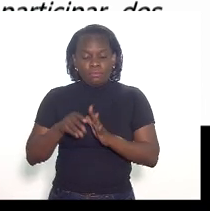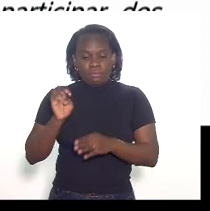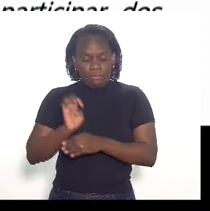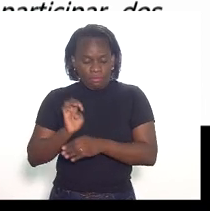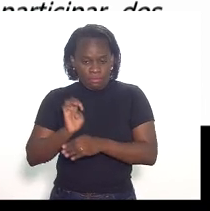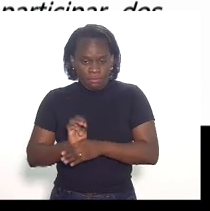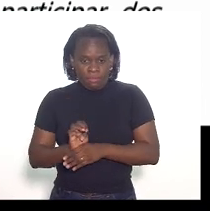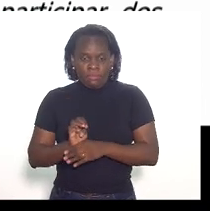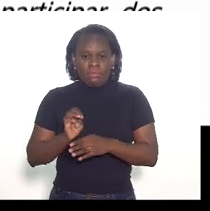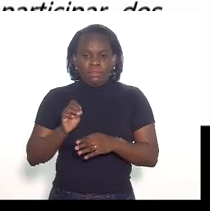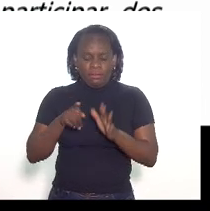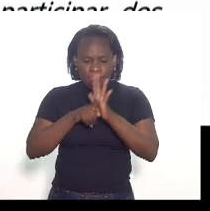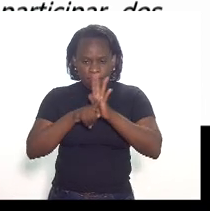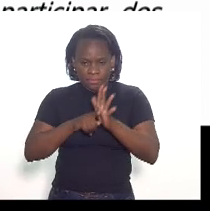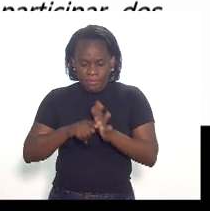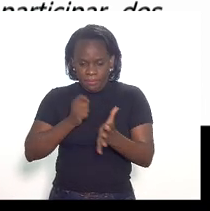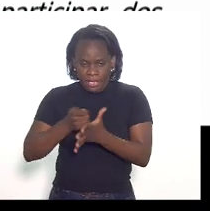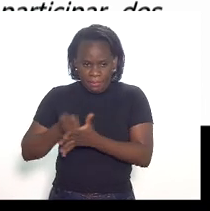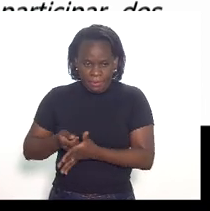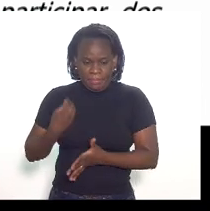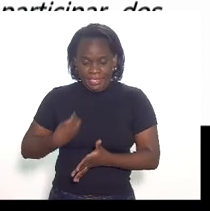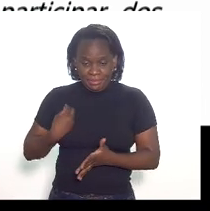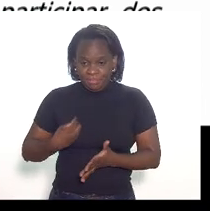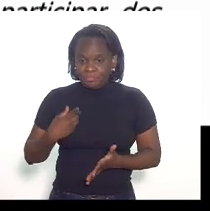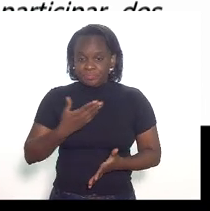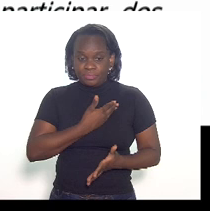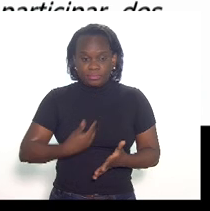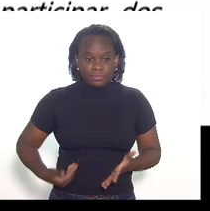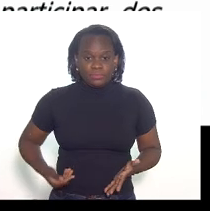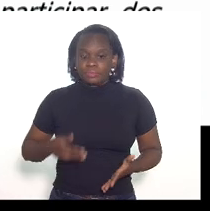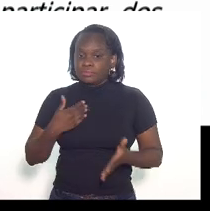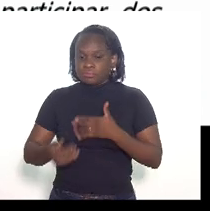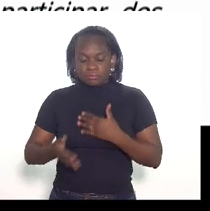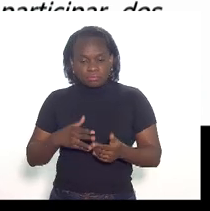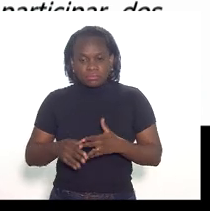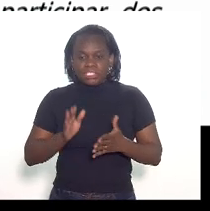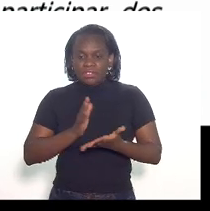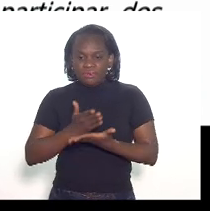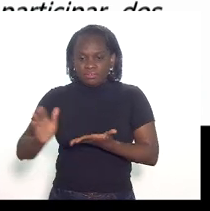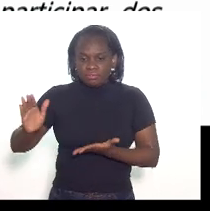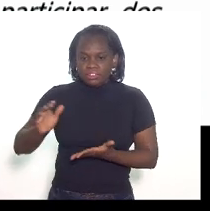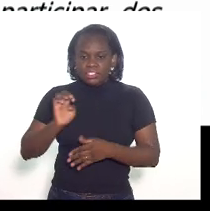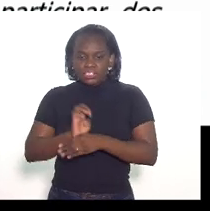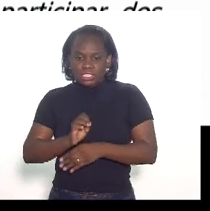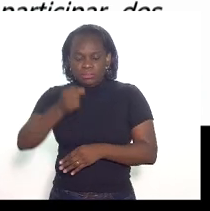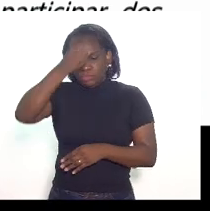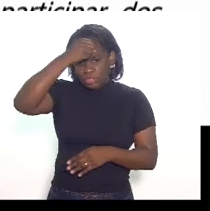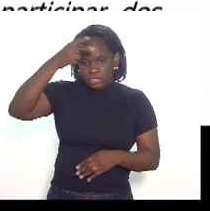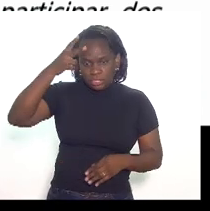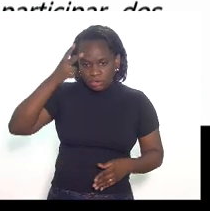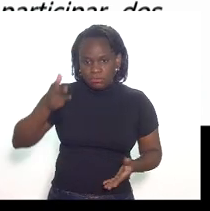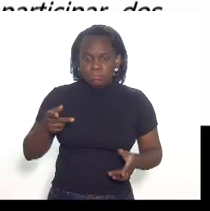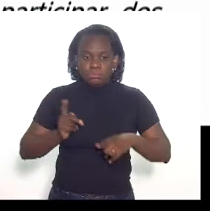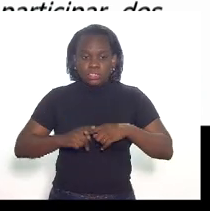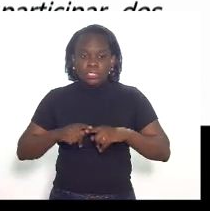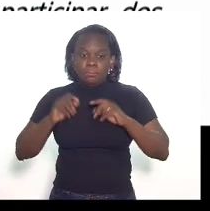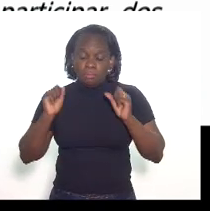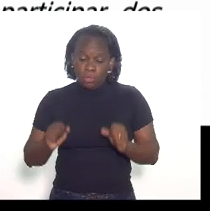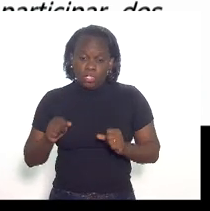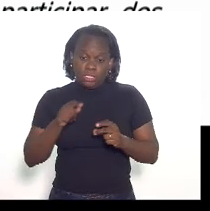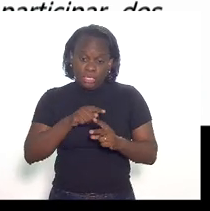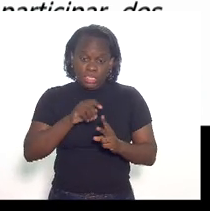estatal a ANP para fiscalizar o pagamento de participações não importa em afastar os estados e municípios dessa atividade pois poderiam